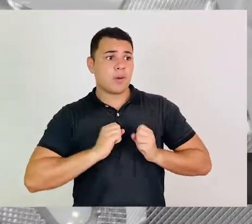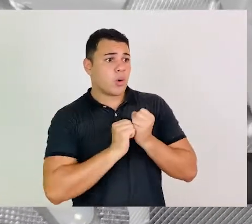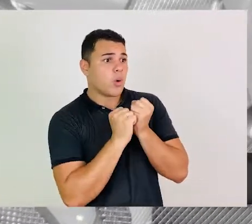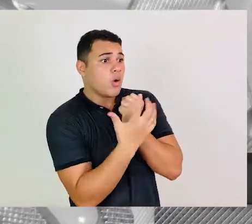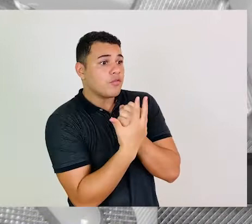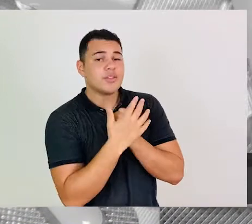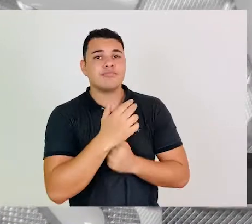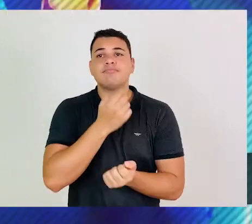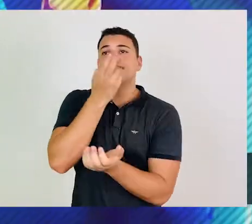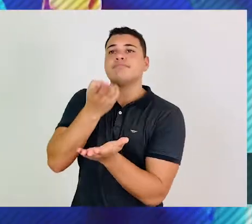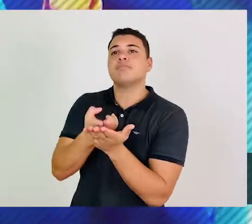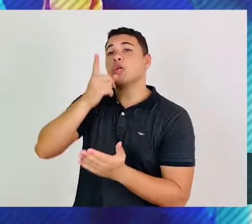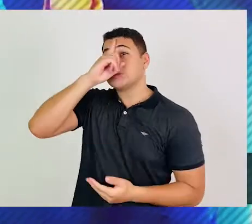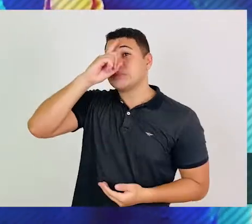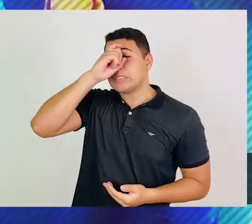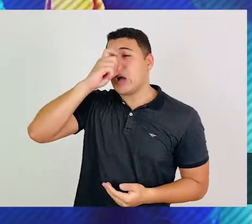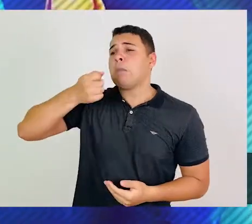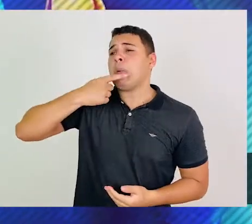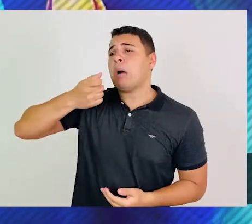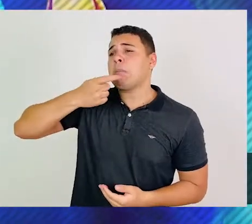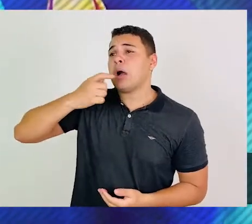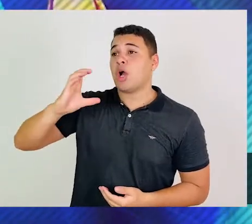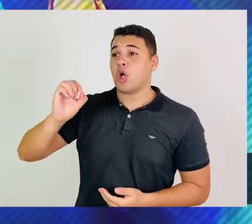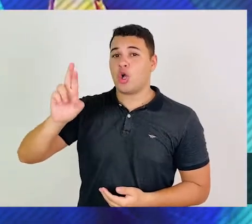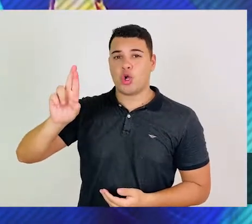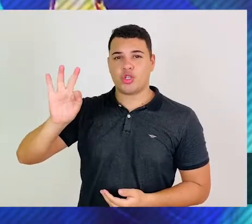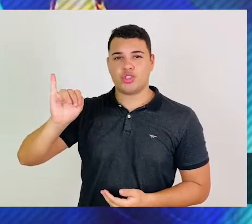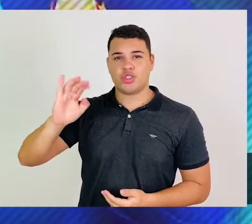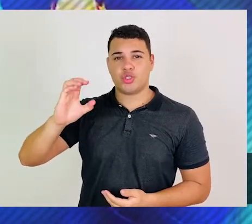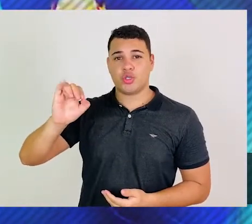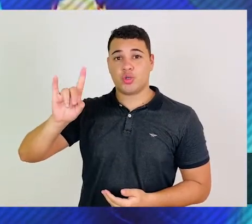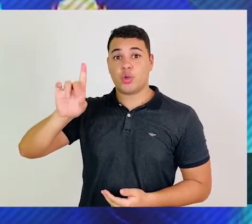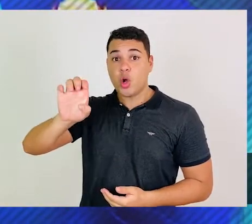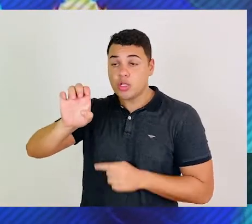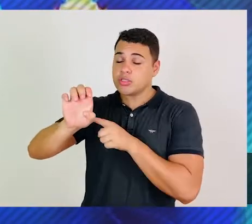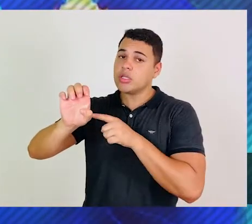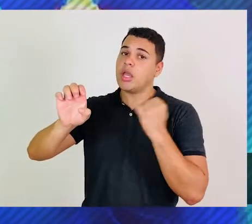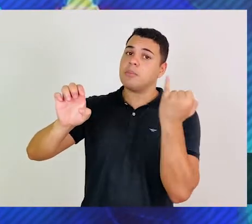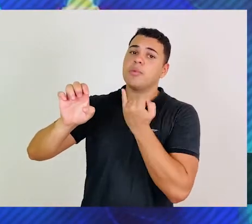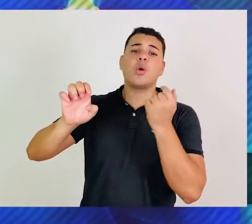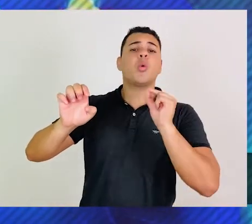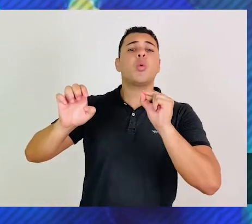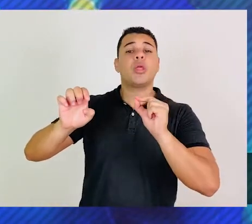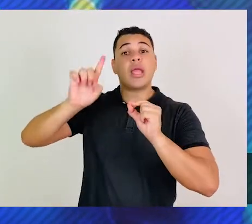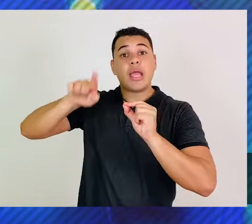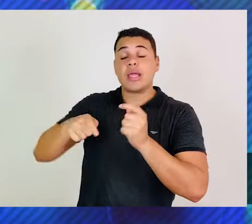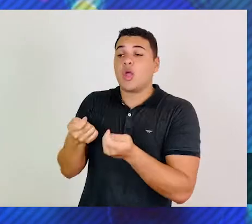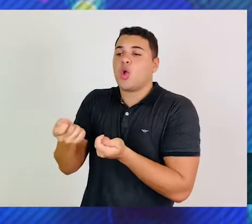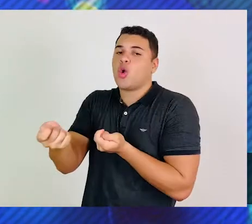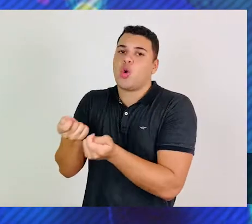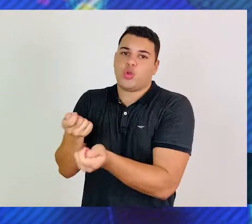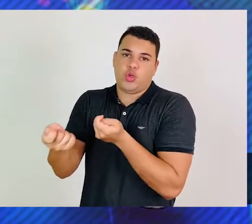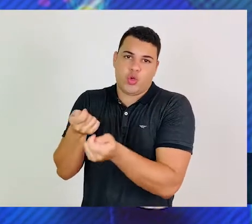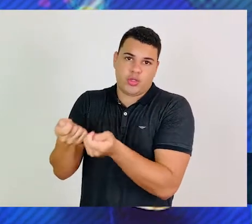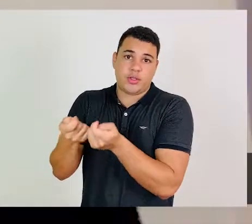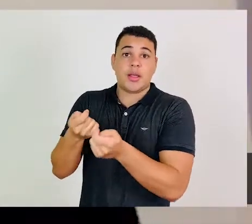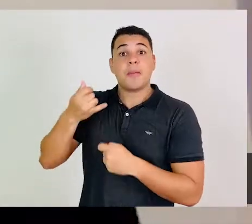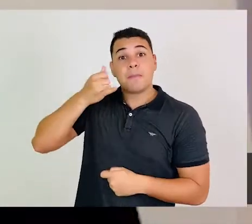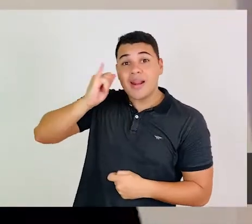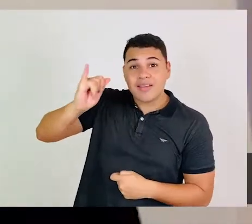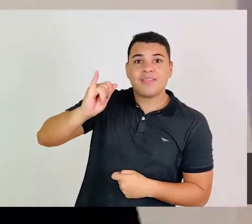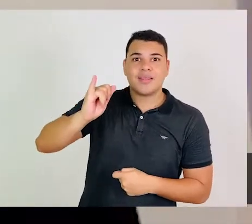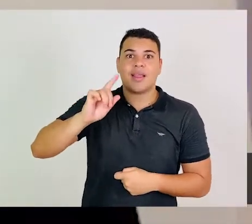corticoide acaba causando a supressão da hipófise, que vai estimular